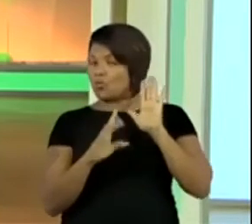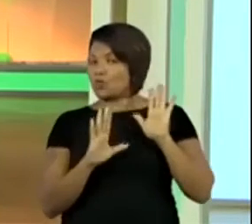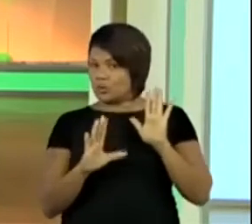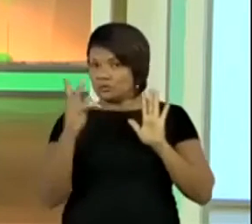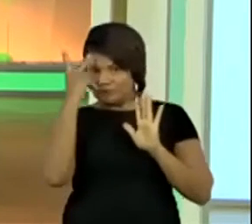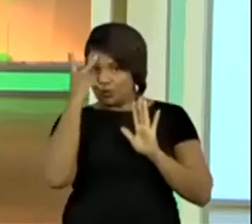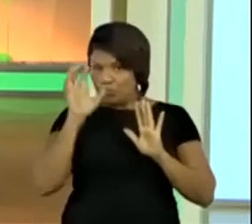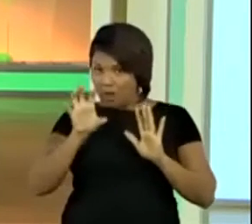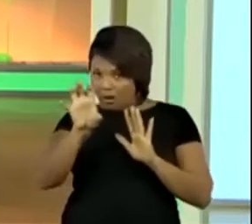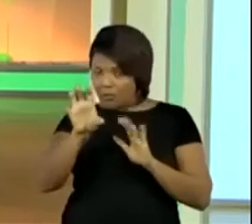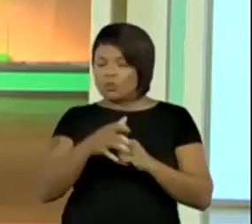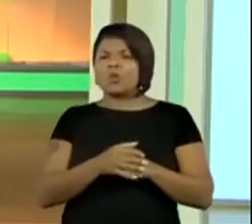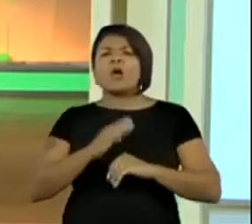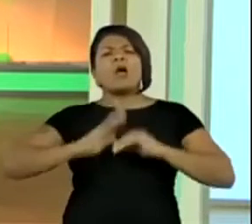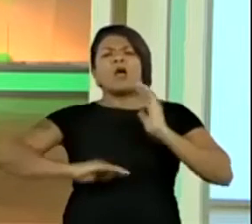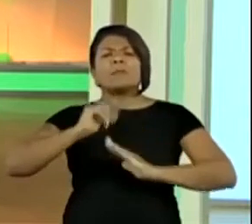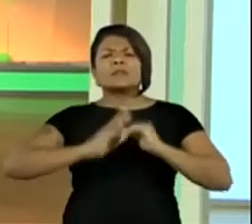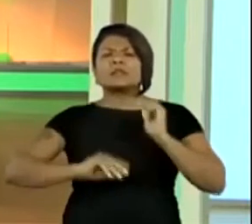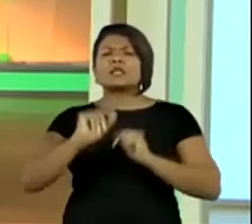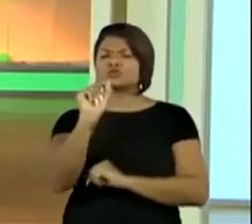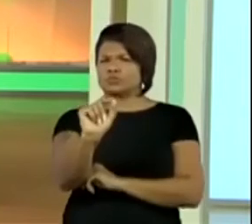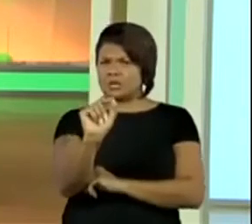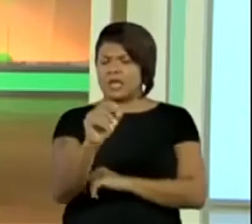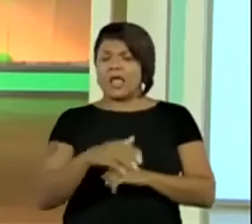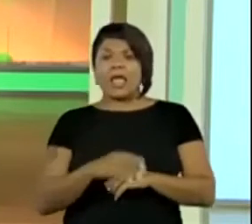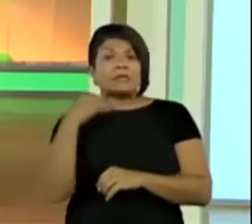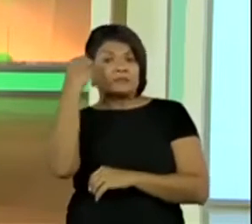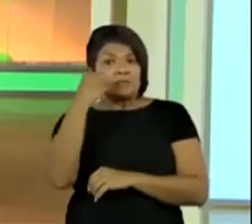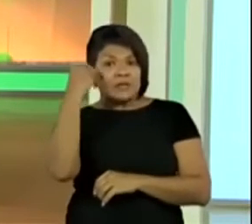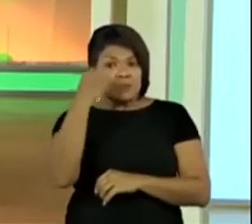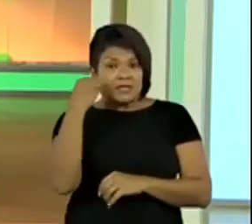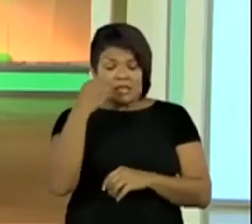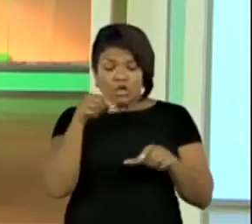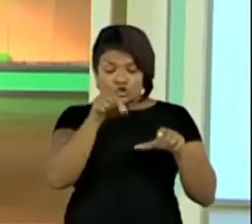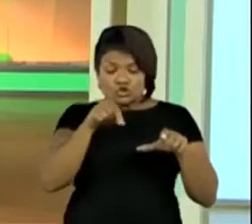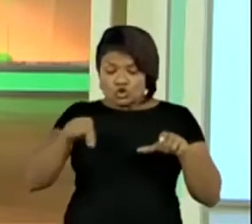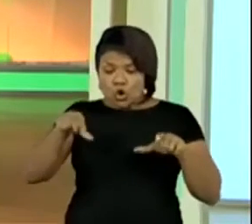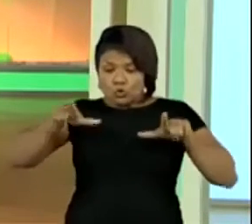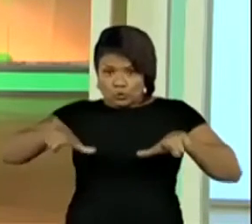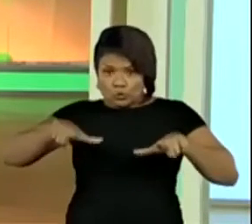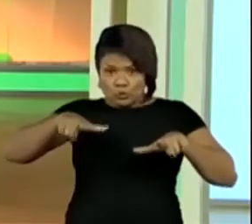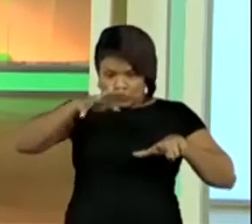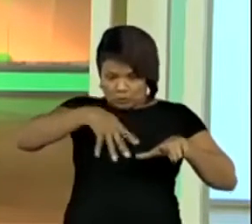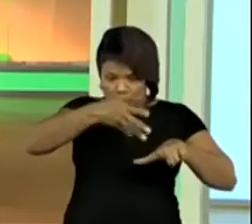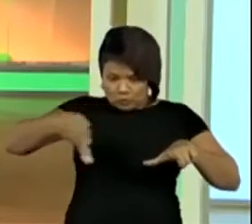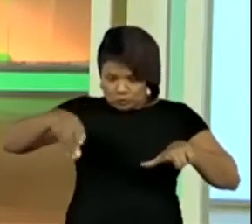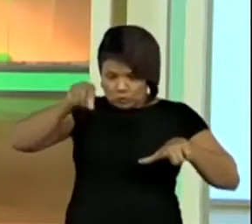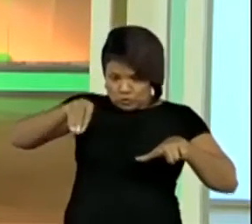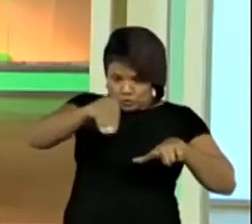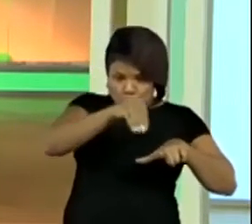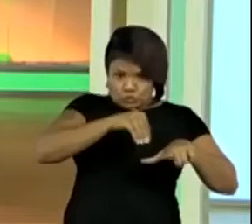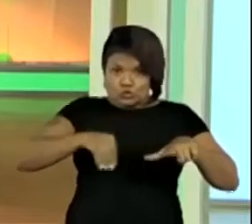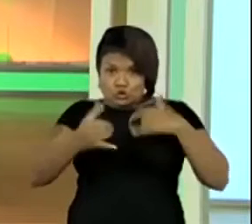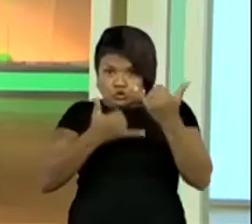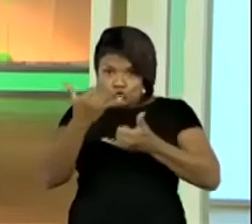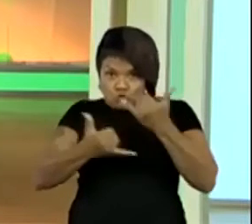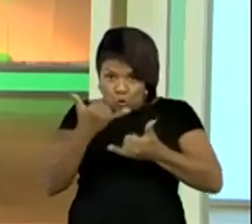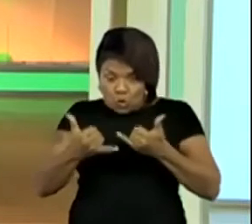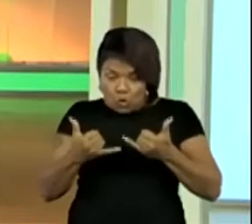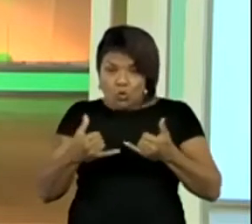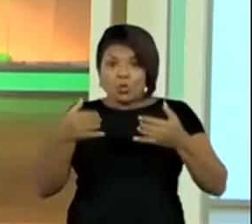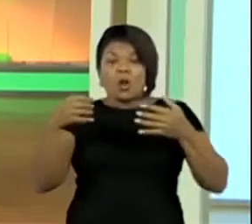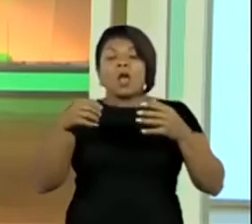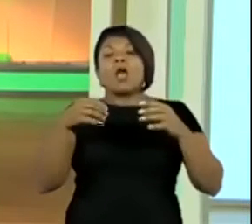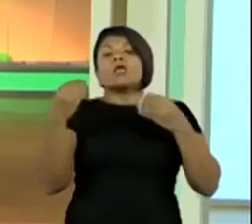eu vou estar utilizando? Experimentar e fluir jogos de tabuleiro, identificando características desses jogos. Os